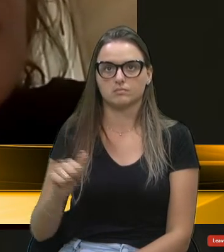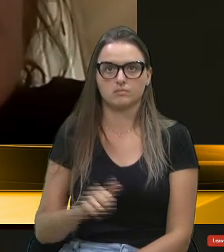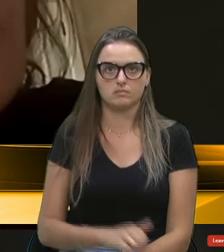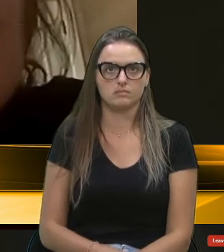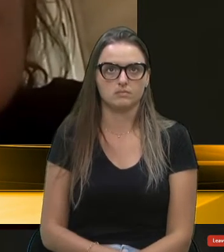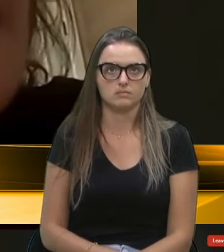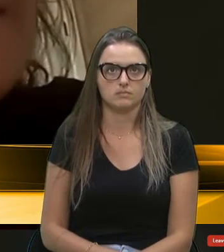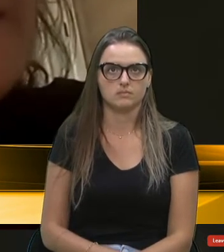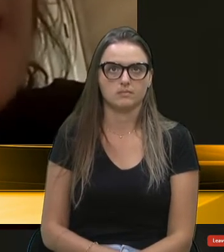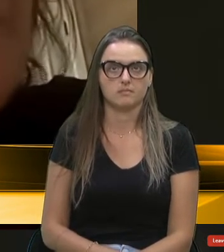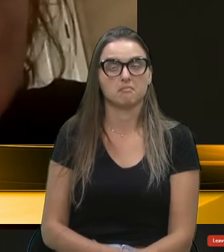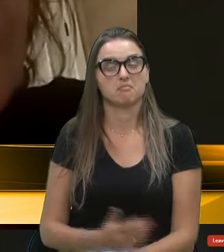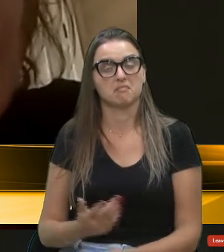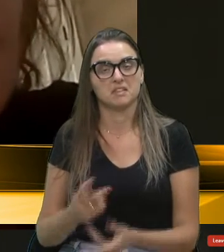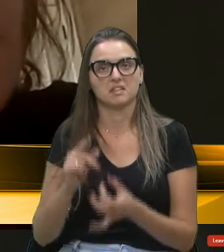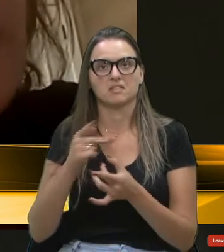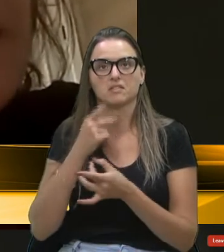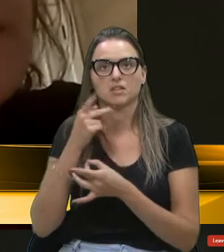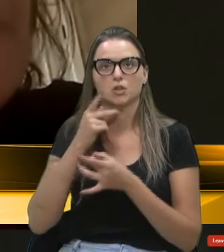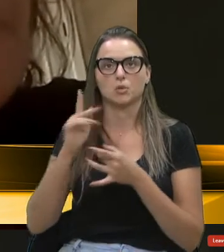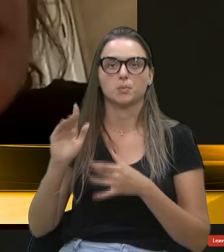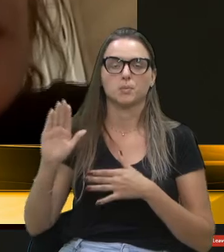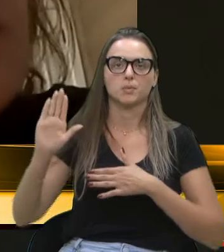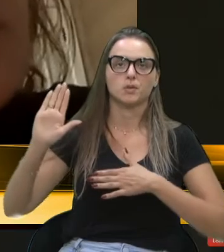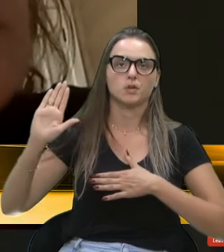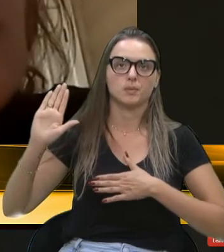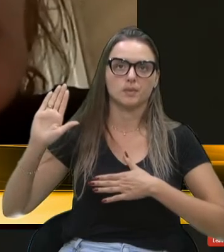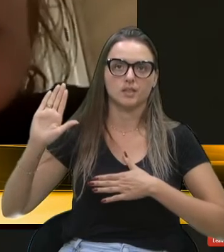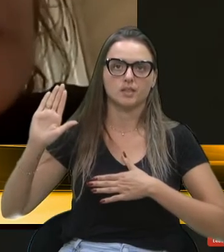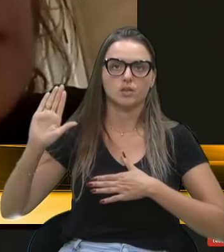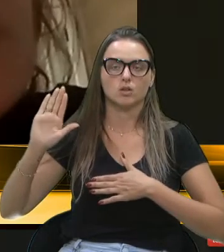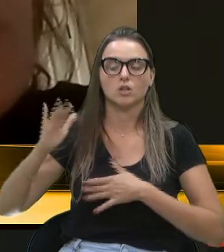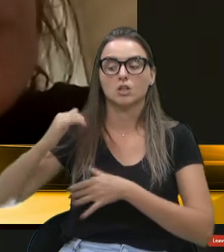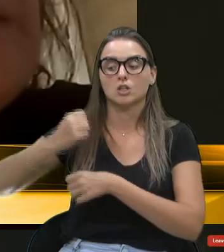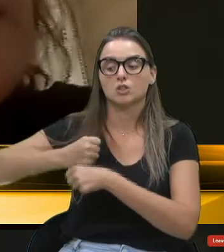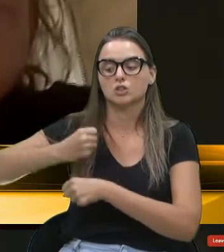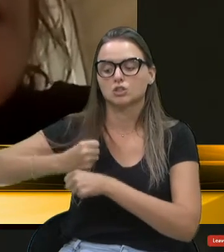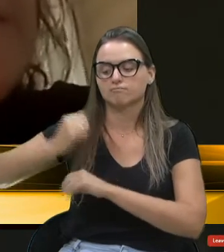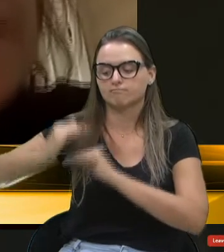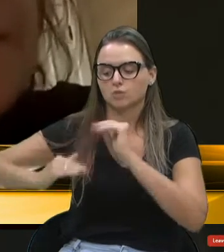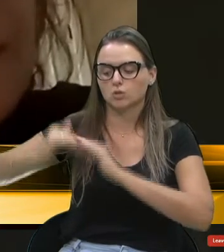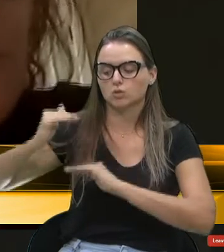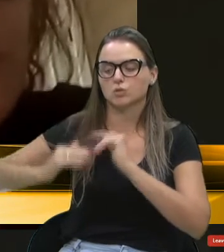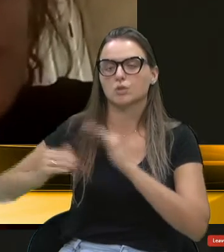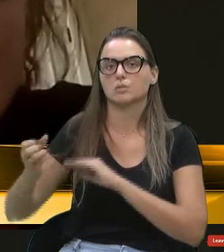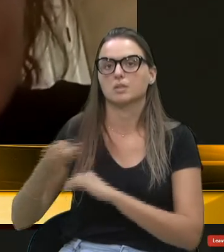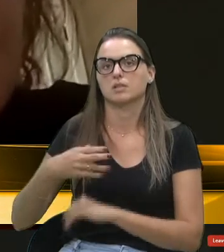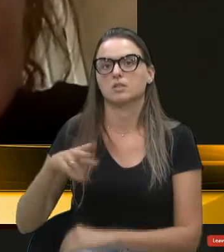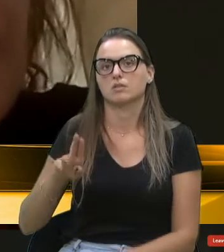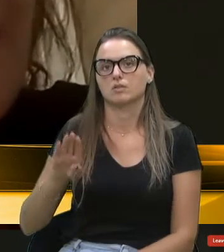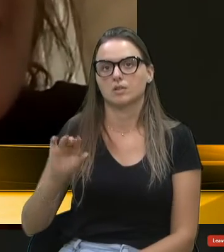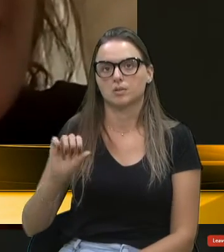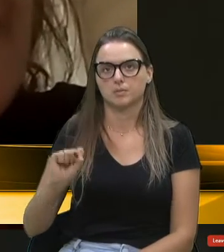Sob a promessa de construção de uma unidade básica de saúde.